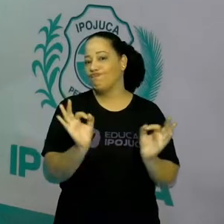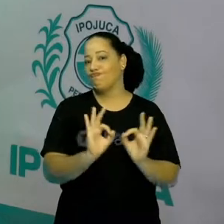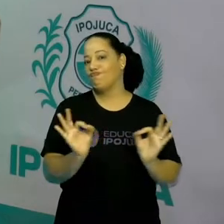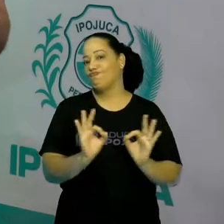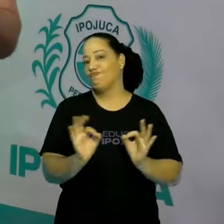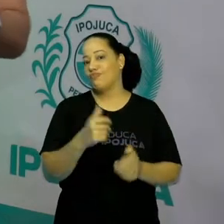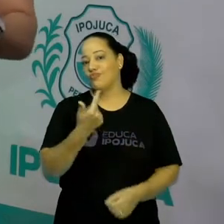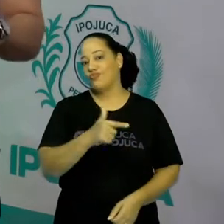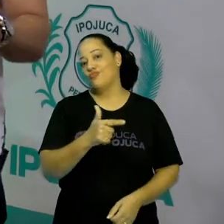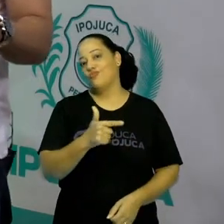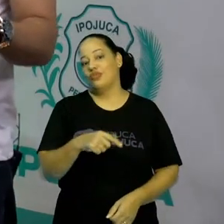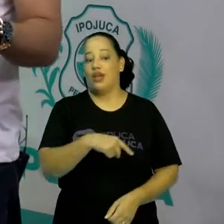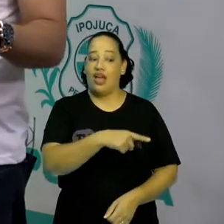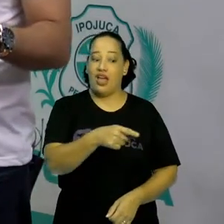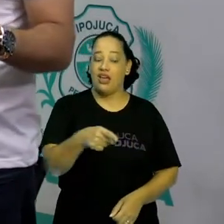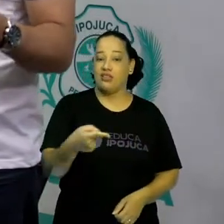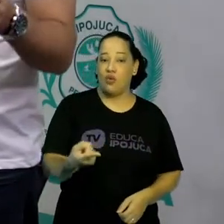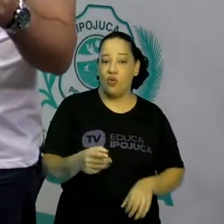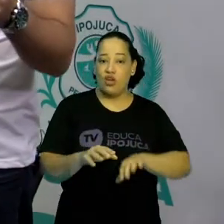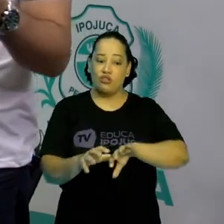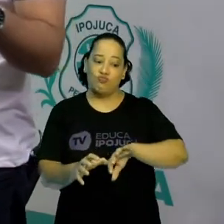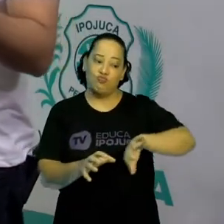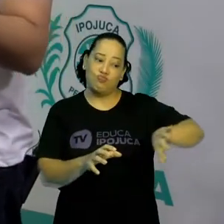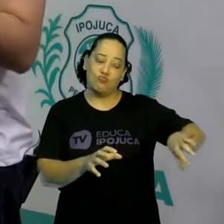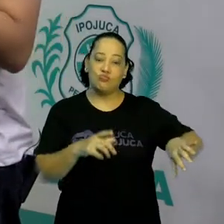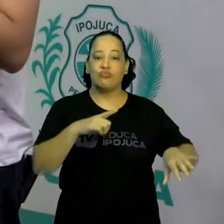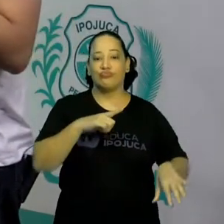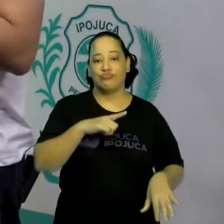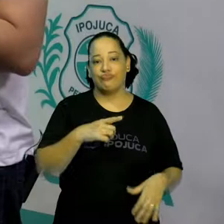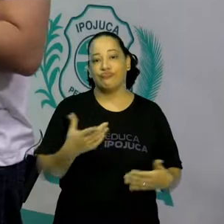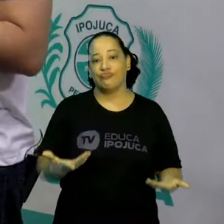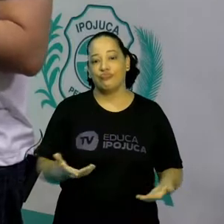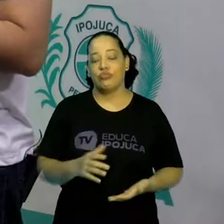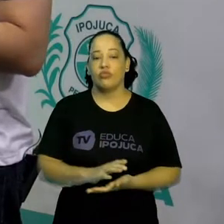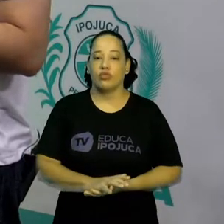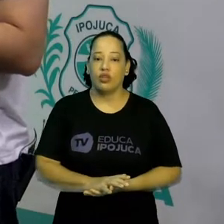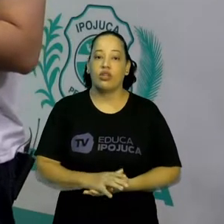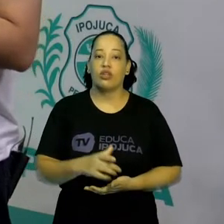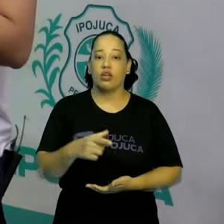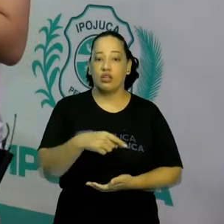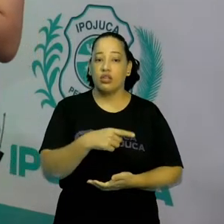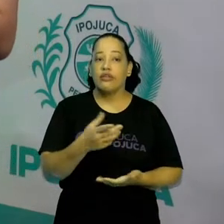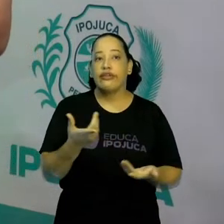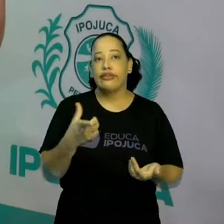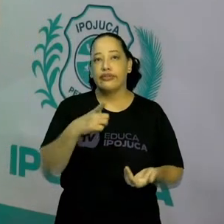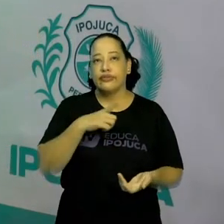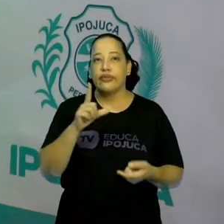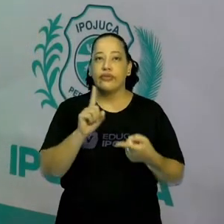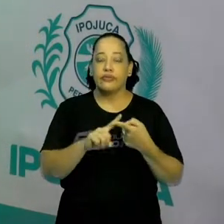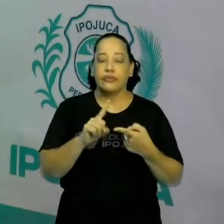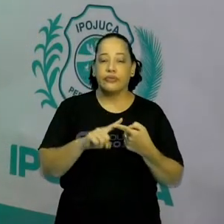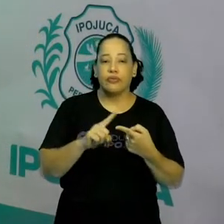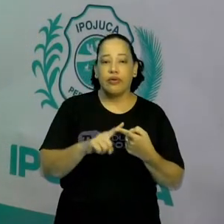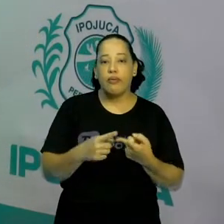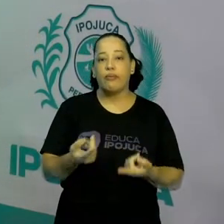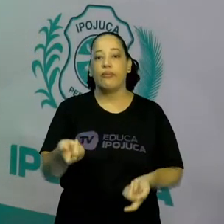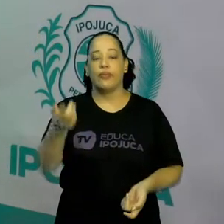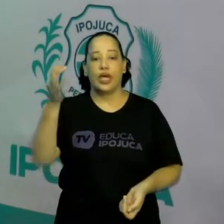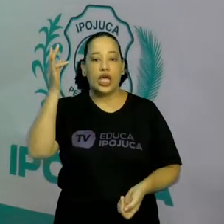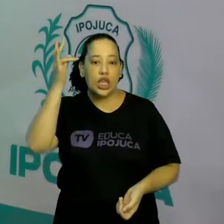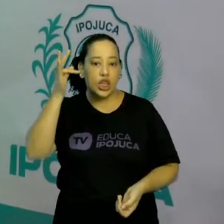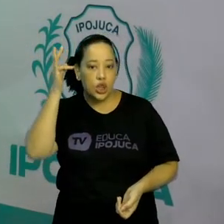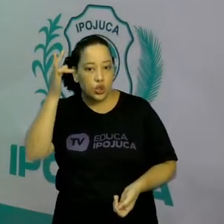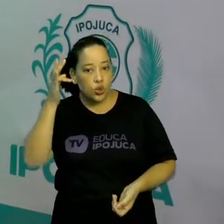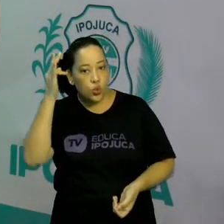excluída ali da sociedade. Ao mesmo tempo, você tinha teorias raciais, né? Estavam sendo